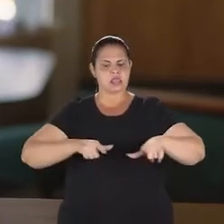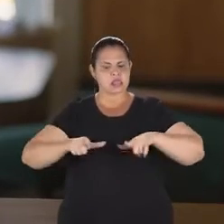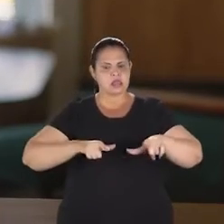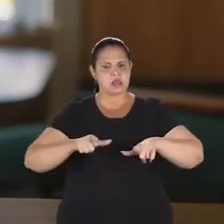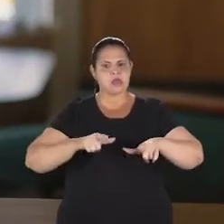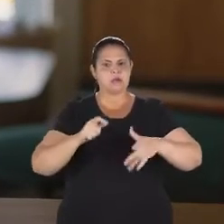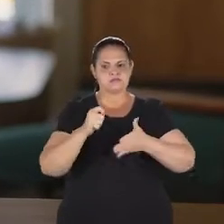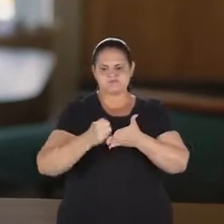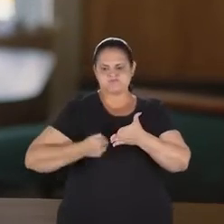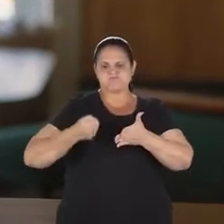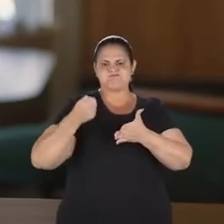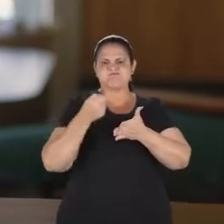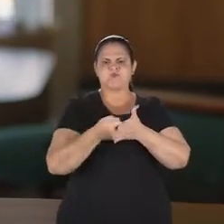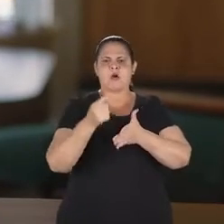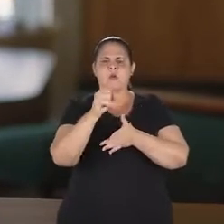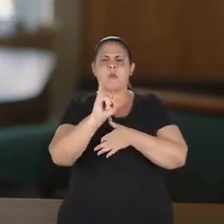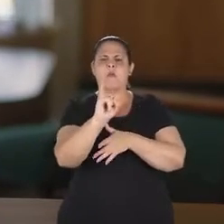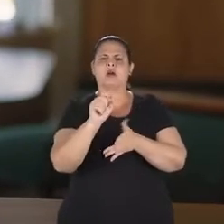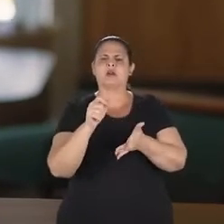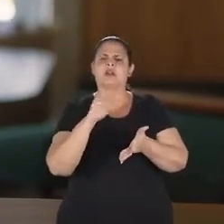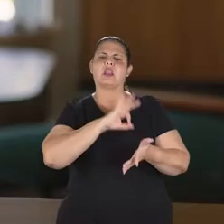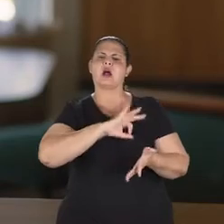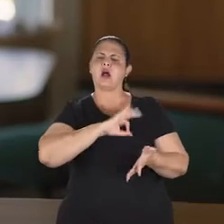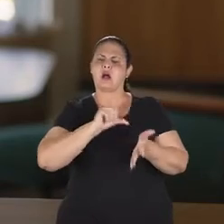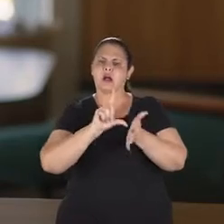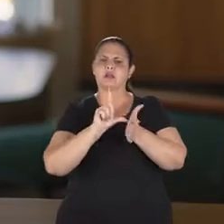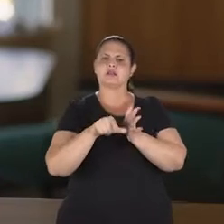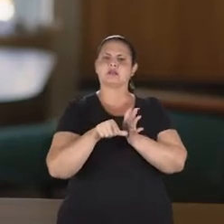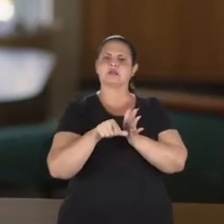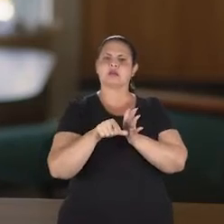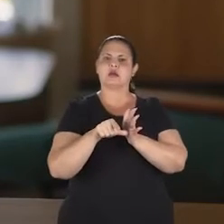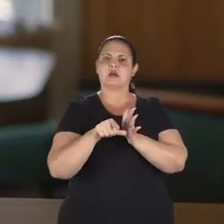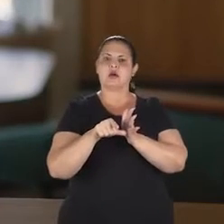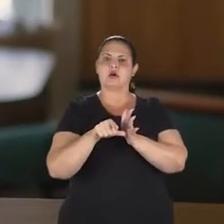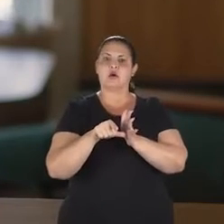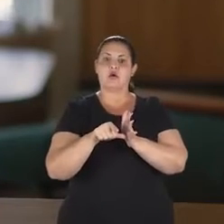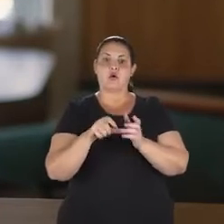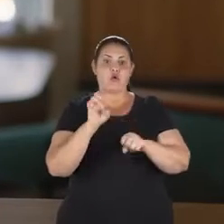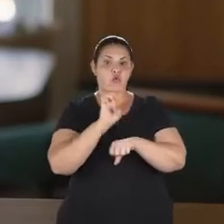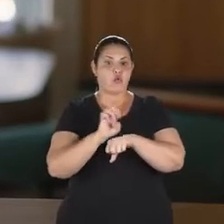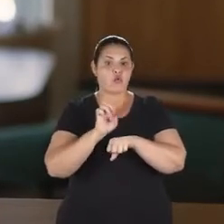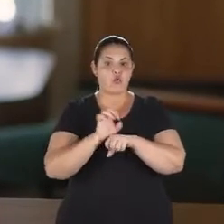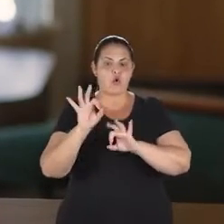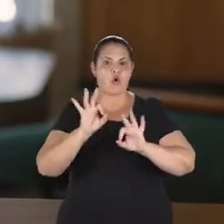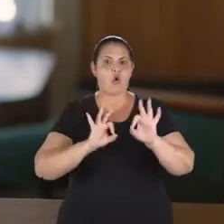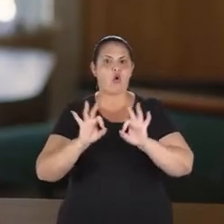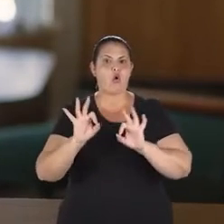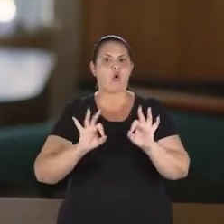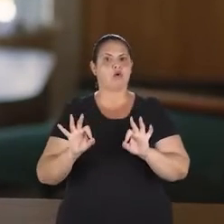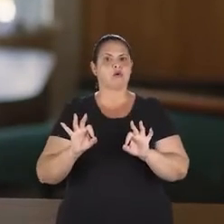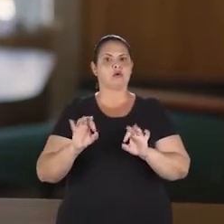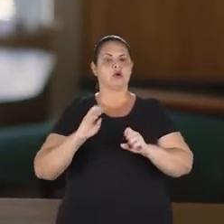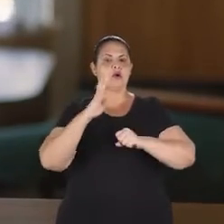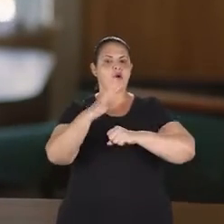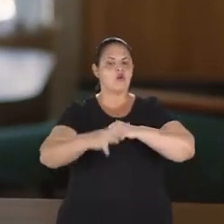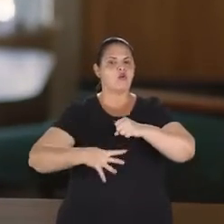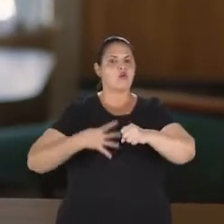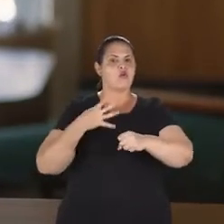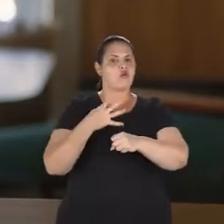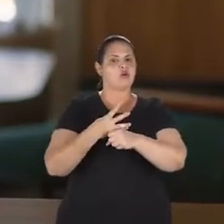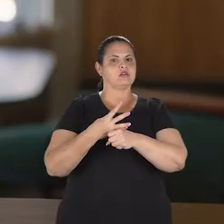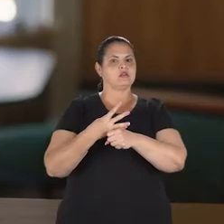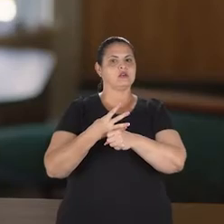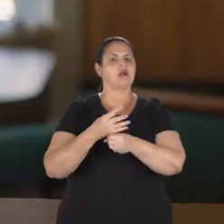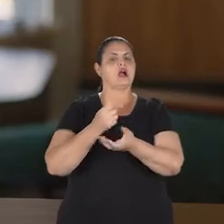trabalhou duro para pagar um bilhão de reais em salários atrasados e colocar o Estado nos trilhos. Nos próximos quatro